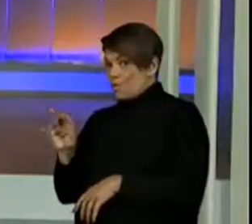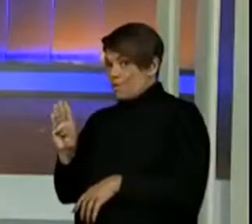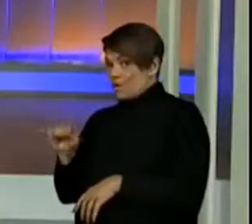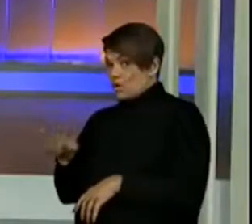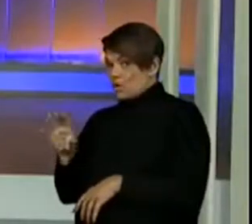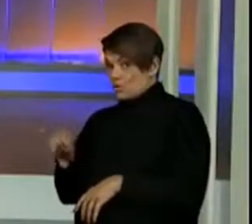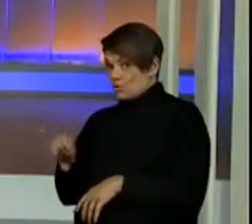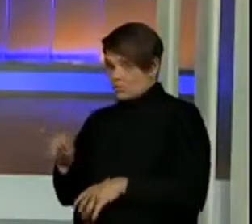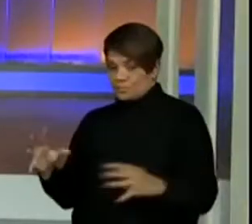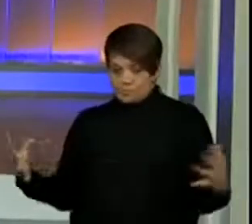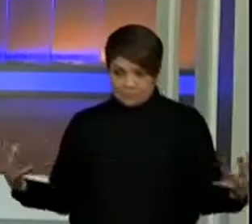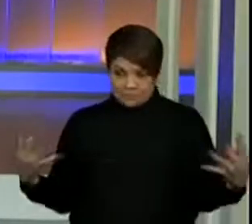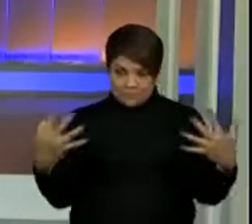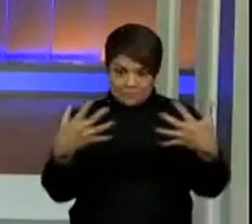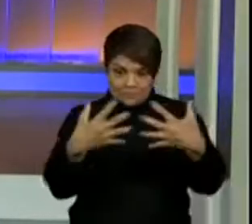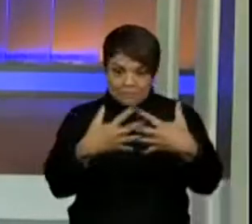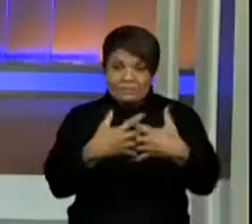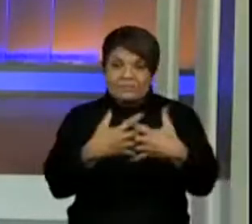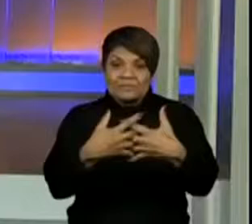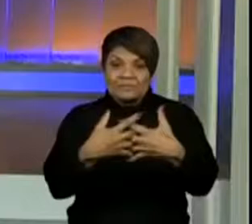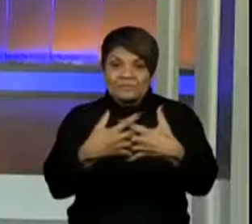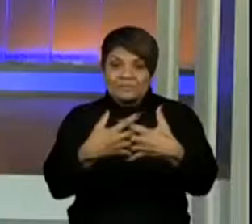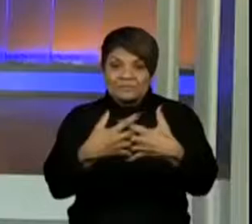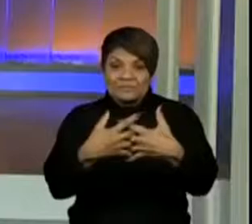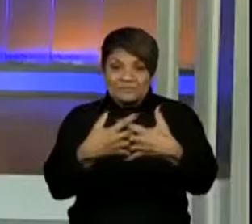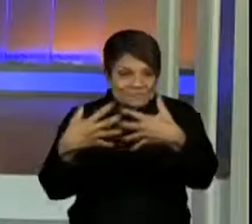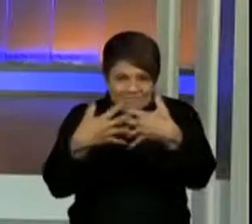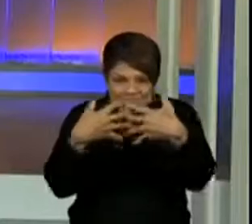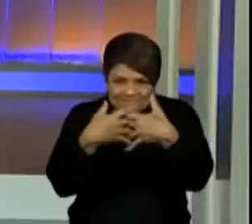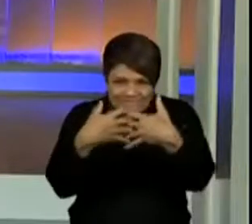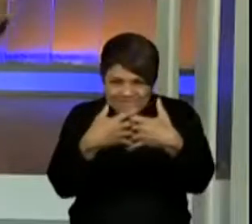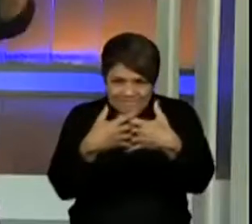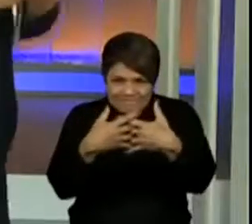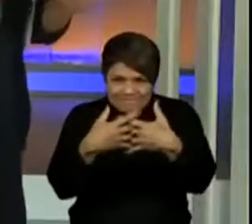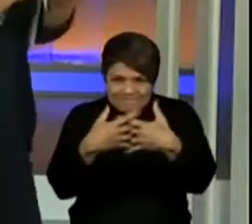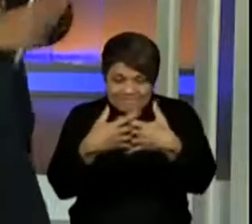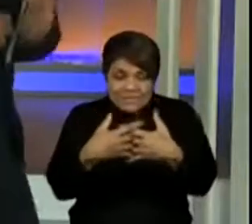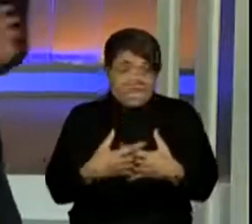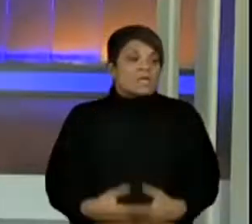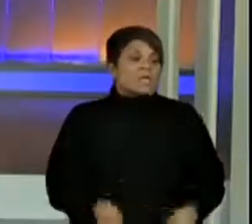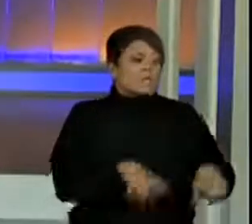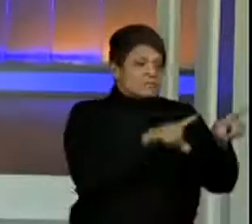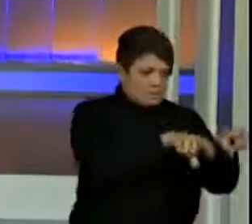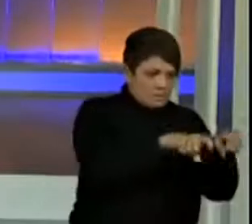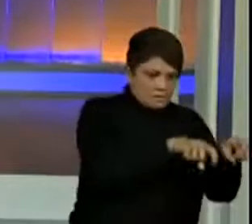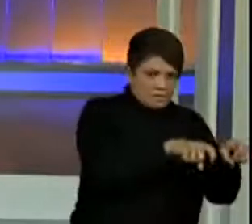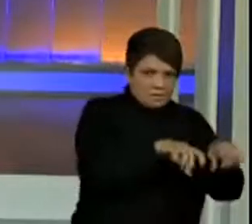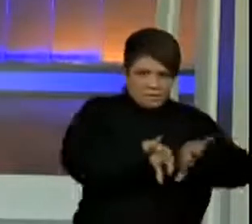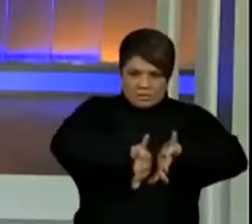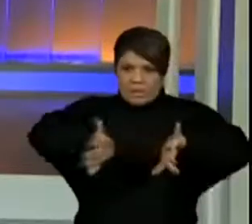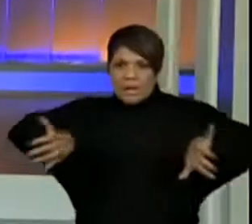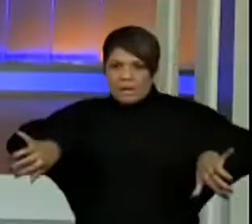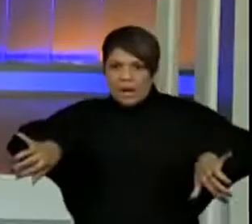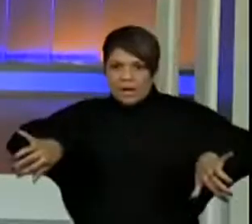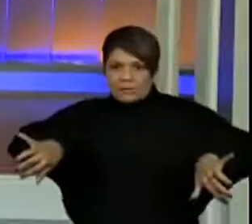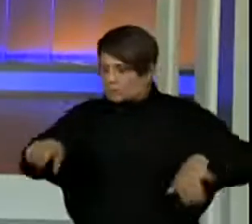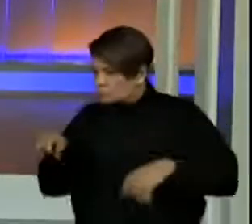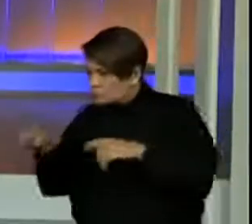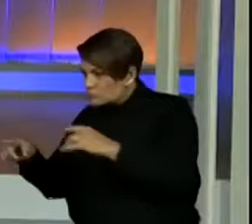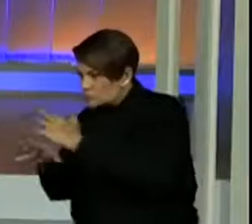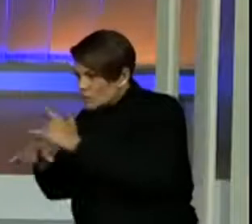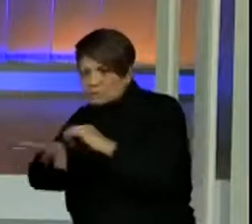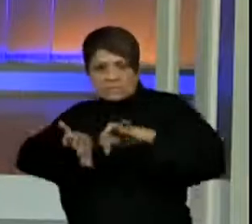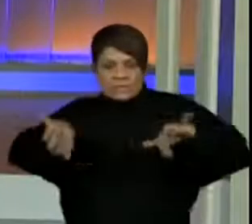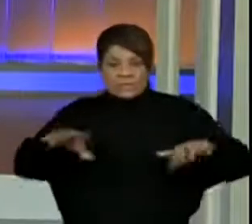Estão entrelaçados, casadinhos. Um não vive sem o outro. Eles